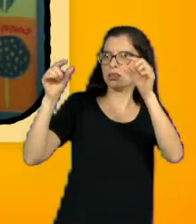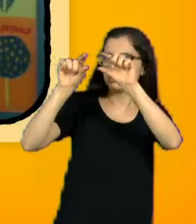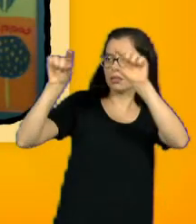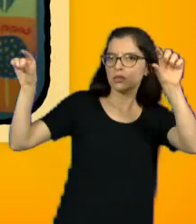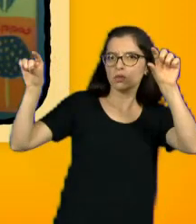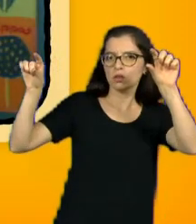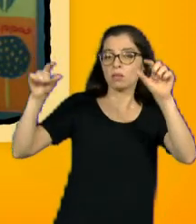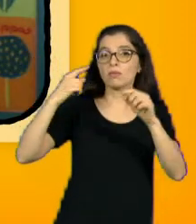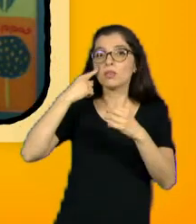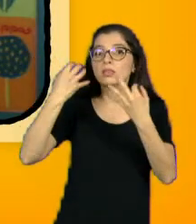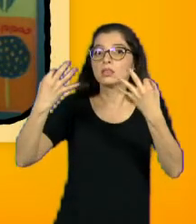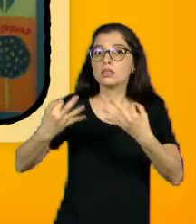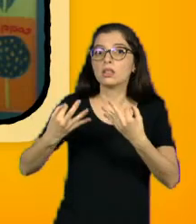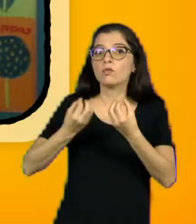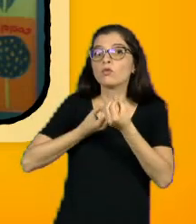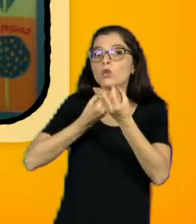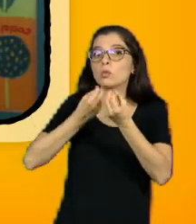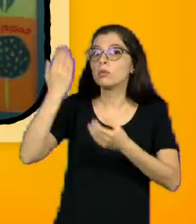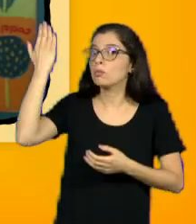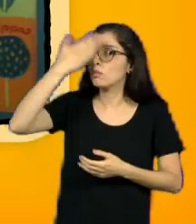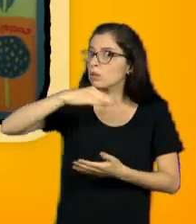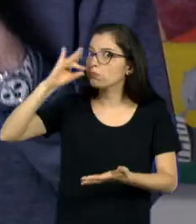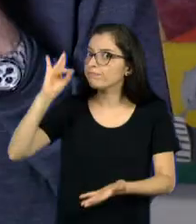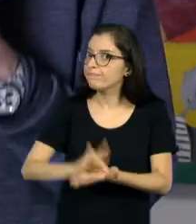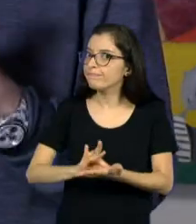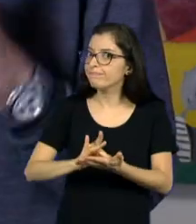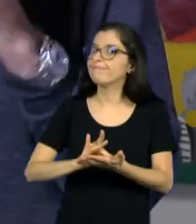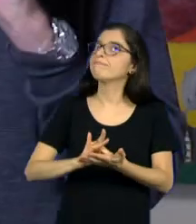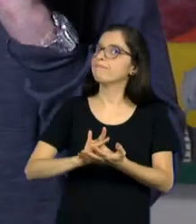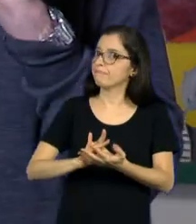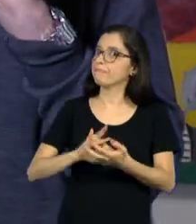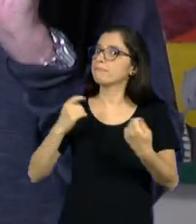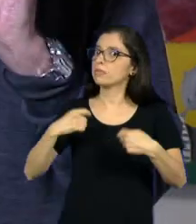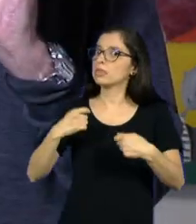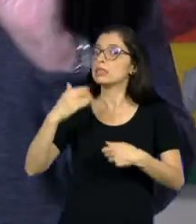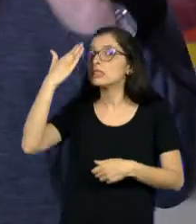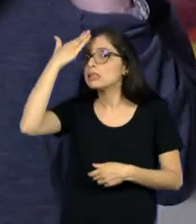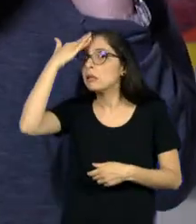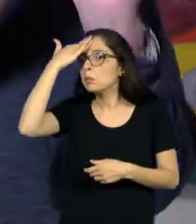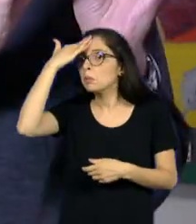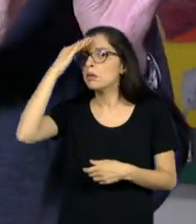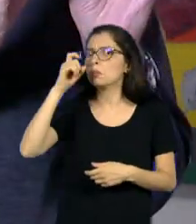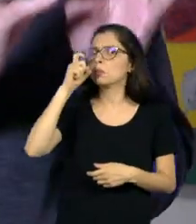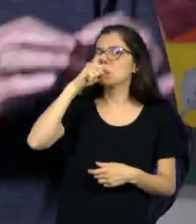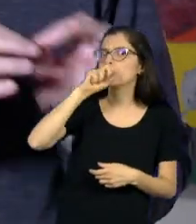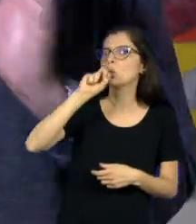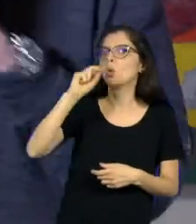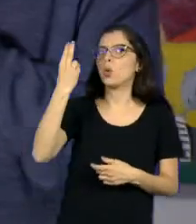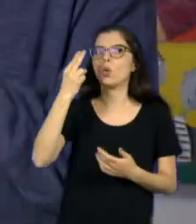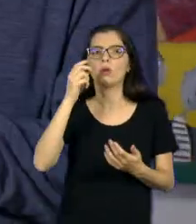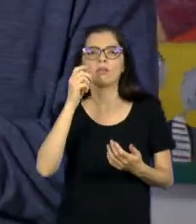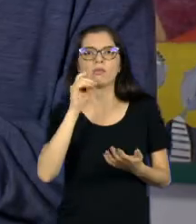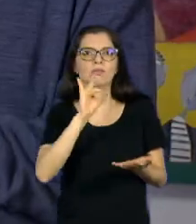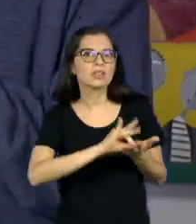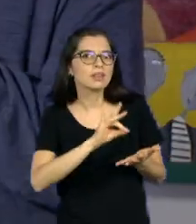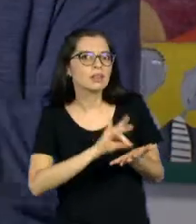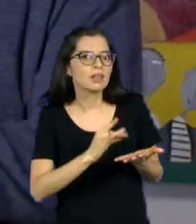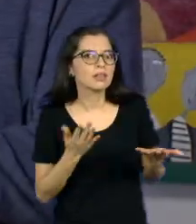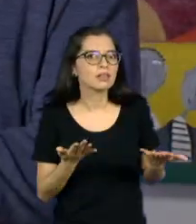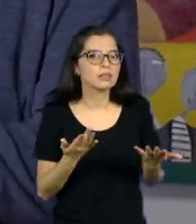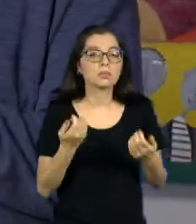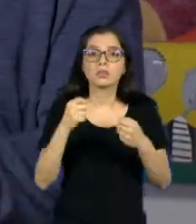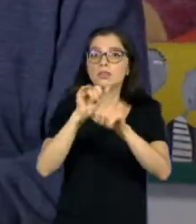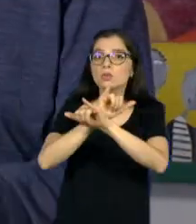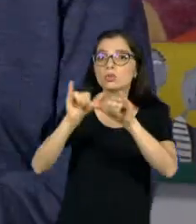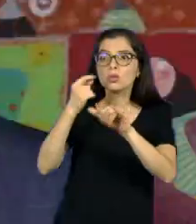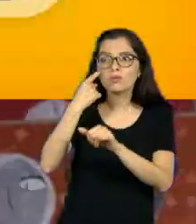ouvir fontes, verificar a informação pra distinguir o que é mentira e o que é verdade, o que é